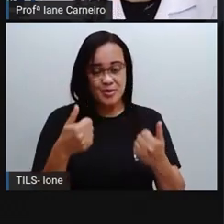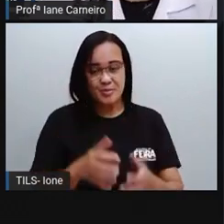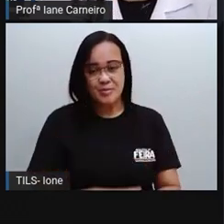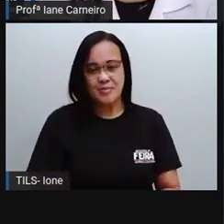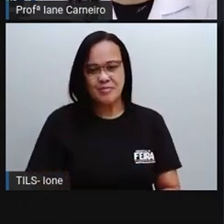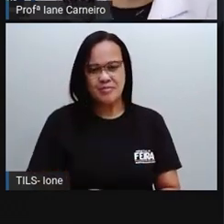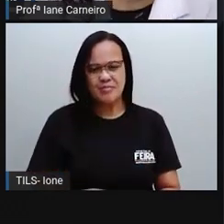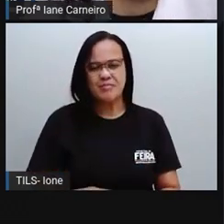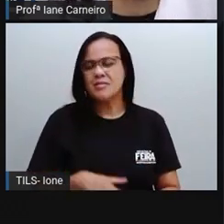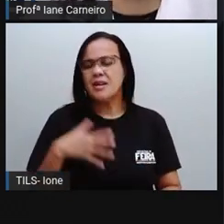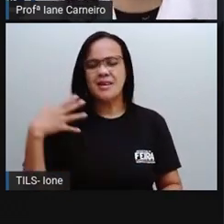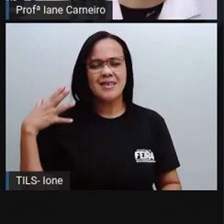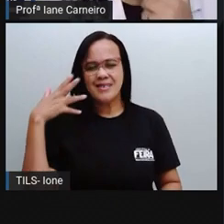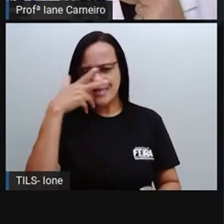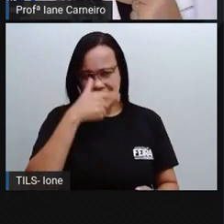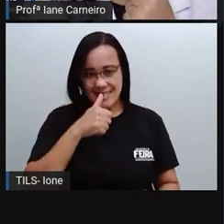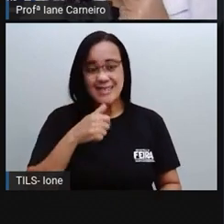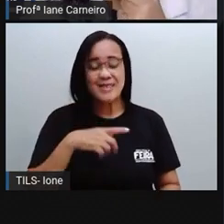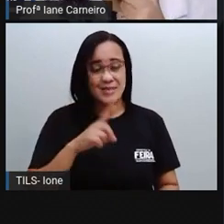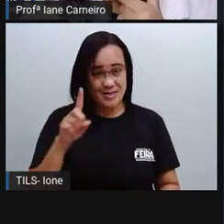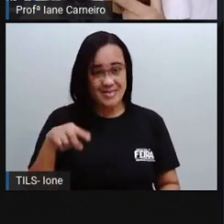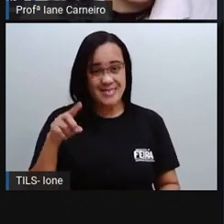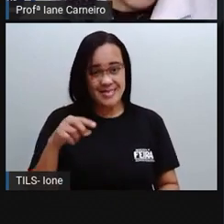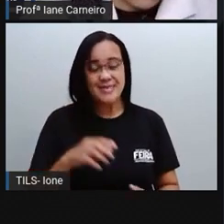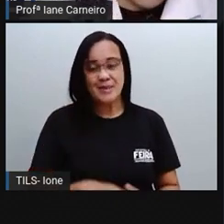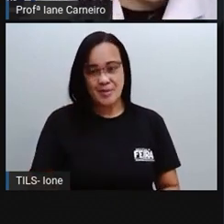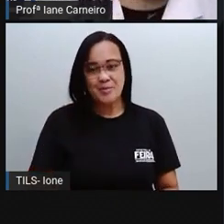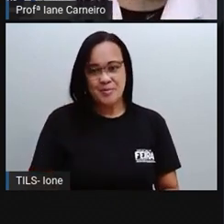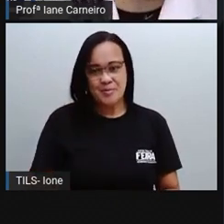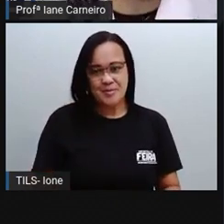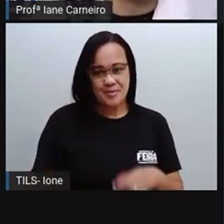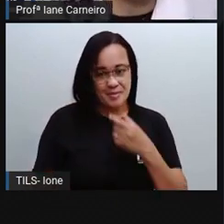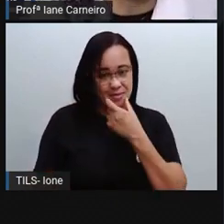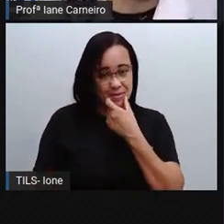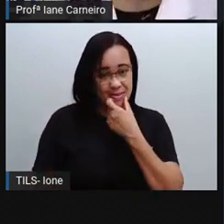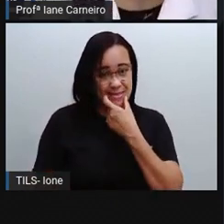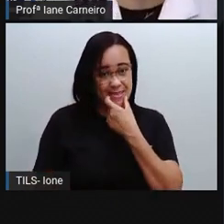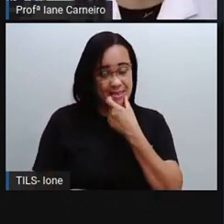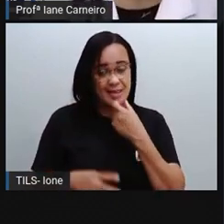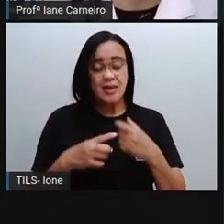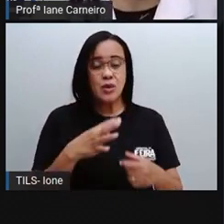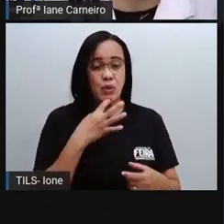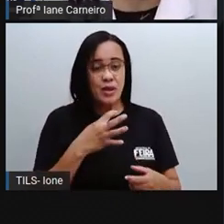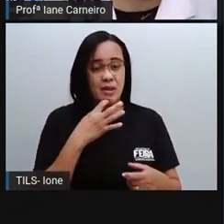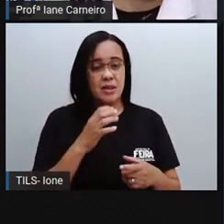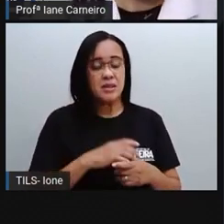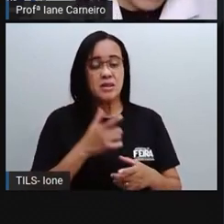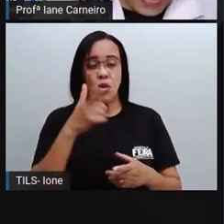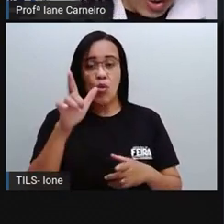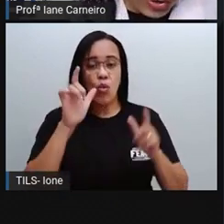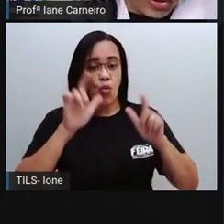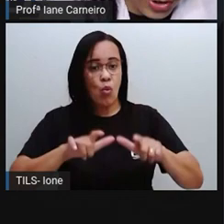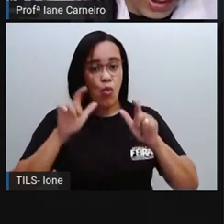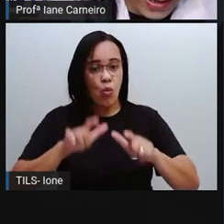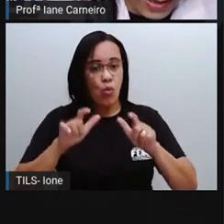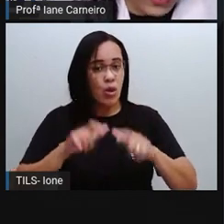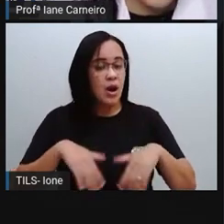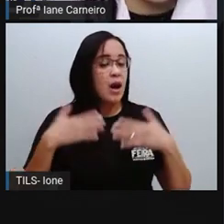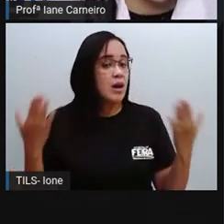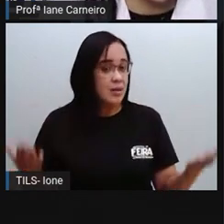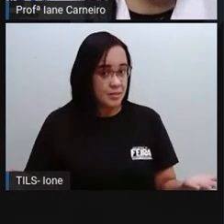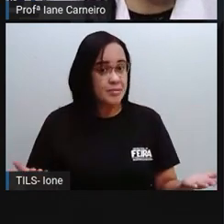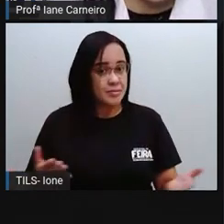Muito lindo, né? Deixa eu ver mais alguma região que a gente pode conhecer. Vamos conhecer Maragogi,